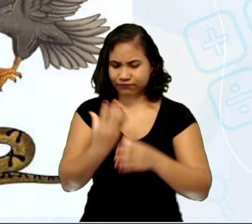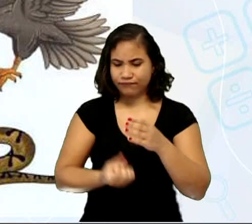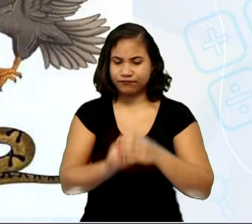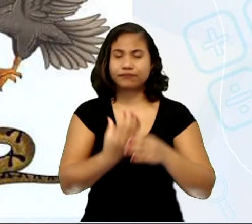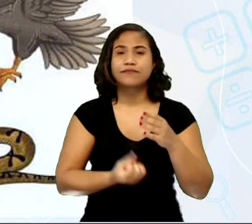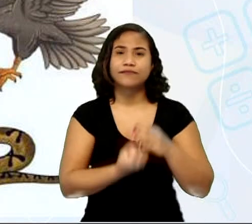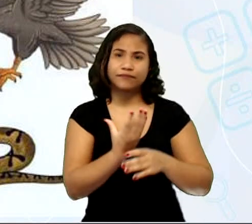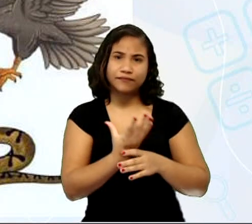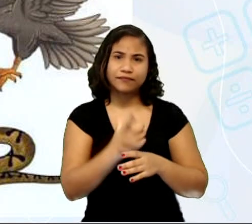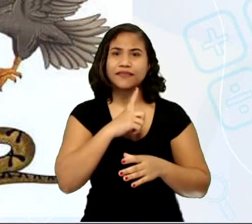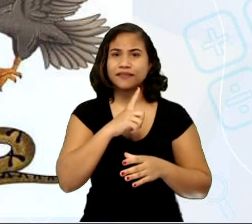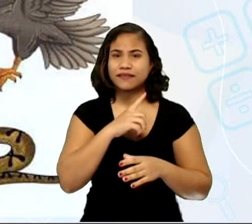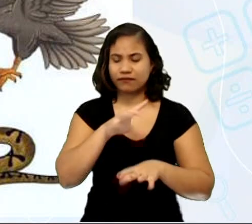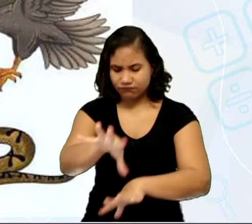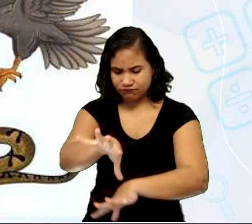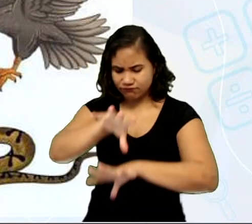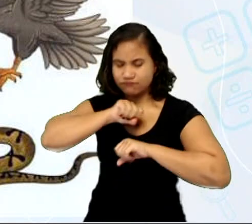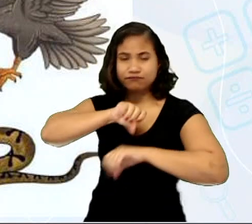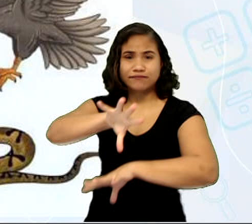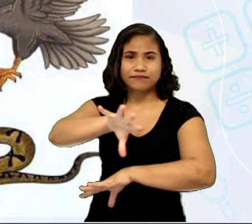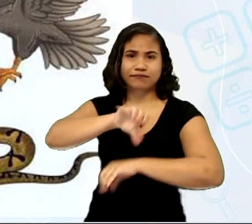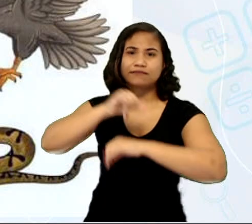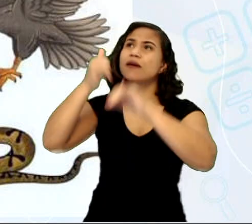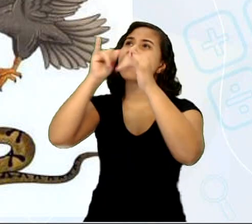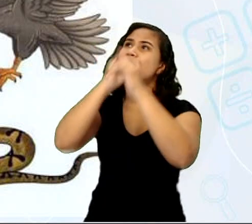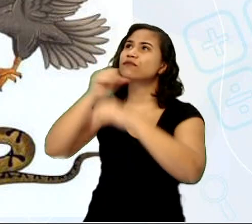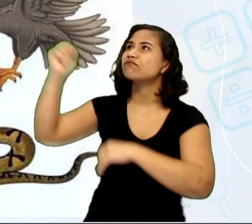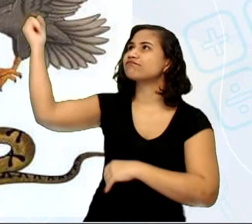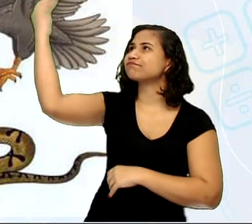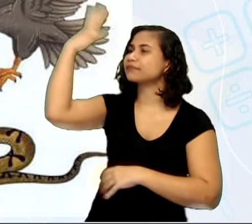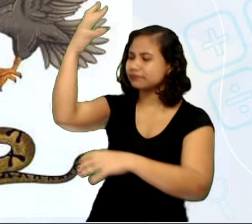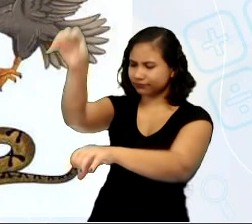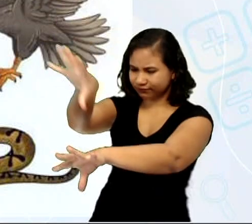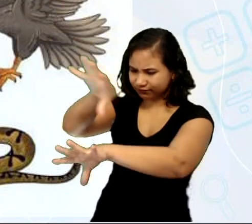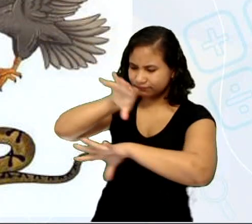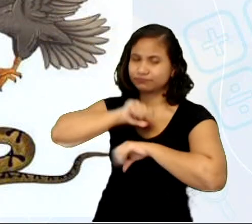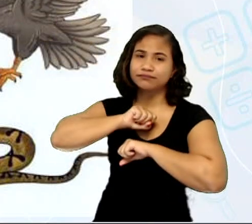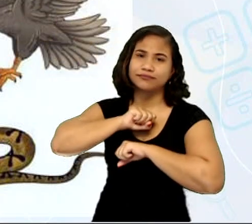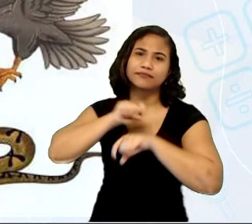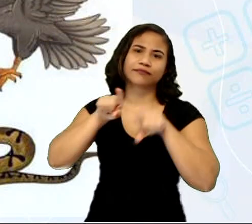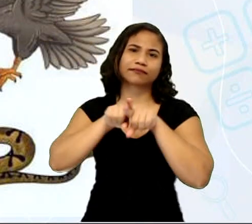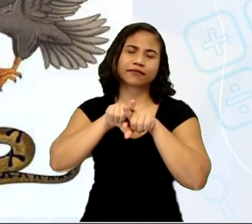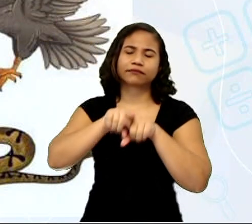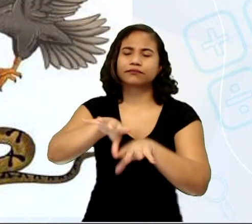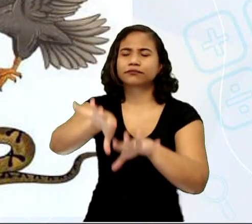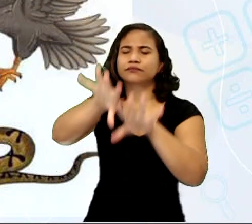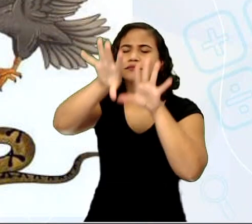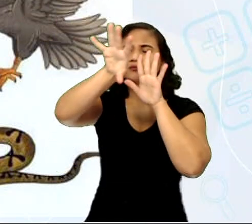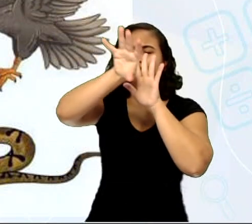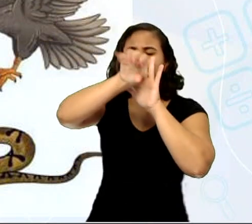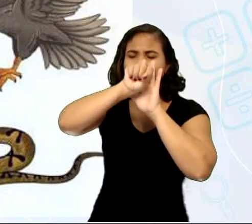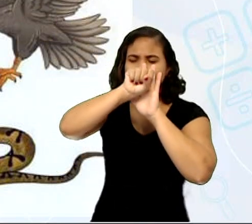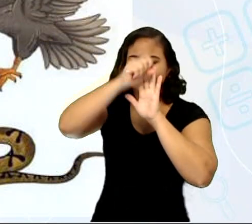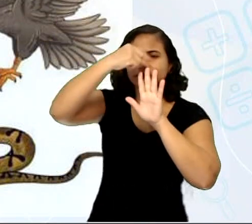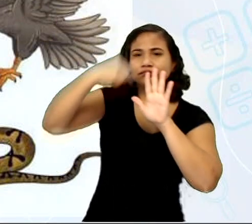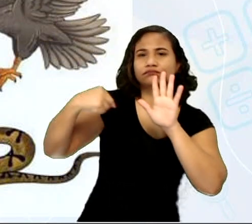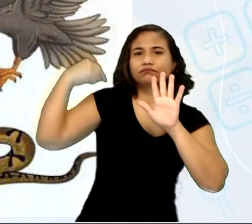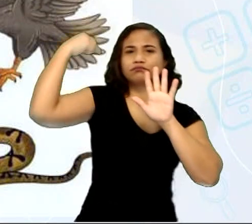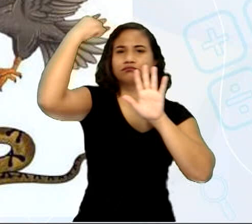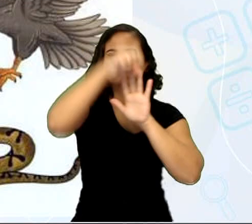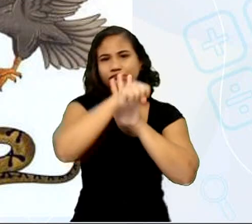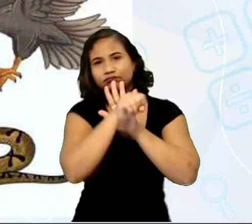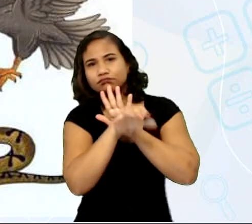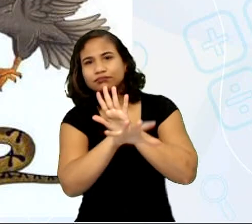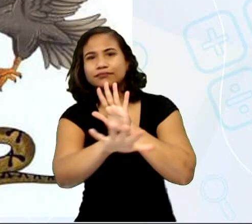que obtêm a energia solar, produzem o alimento pela fotossíntese e passam. E se serve de